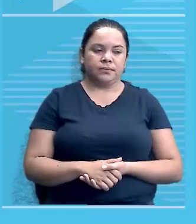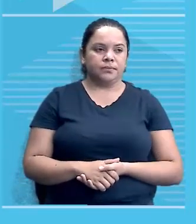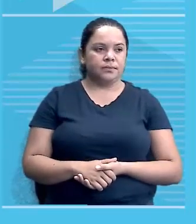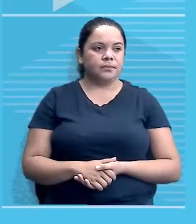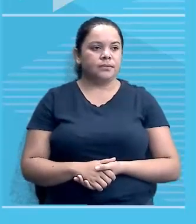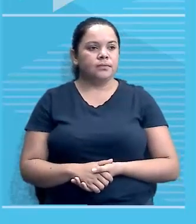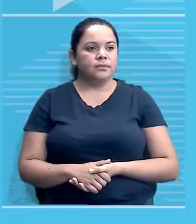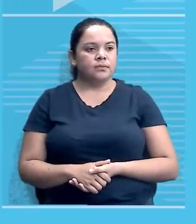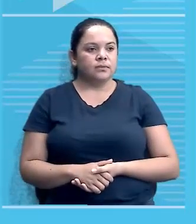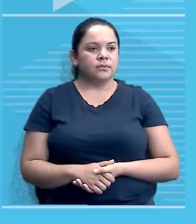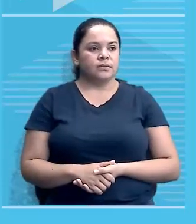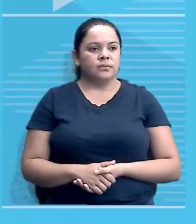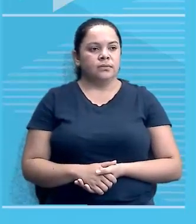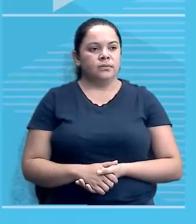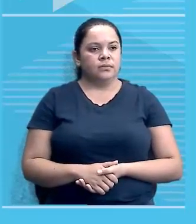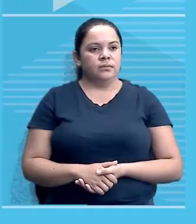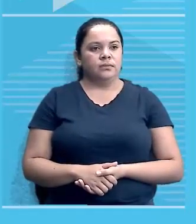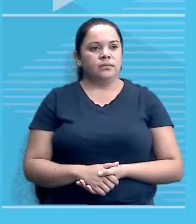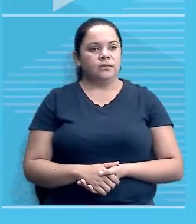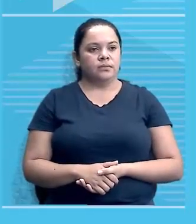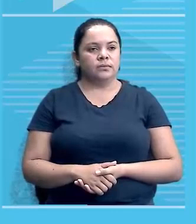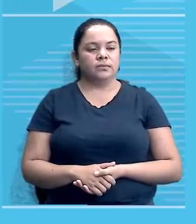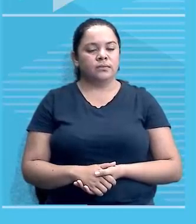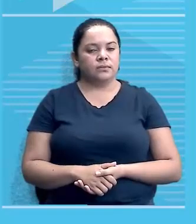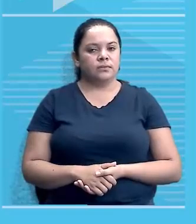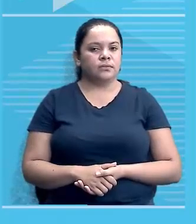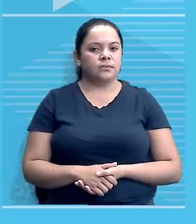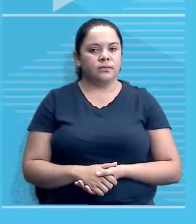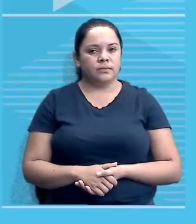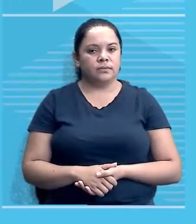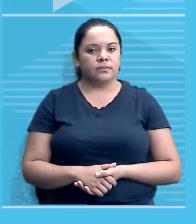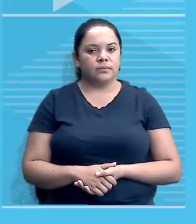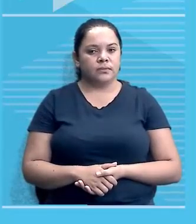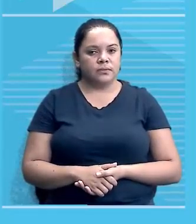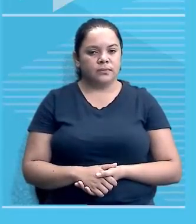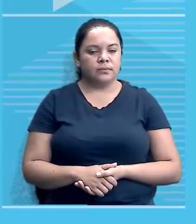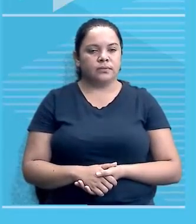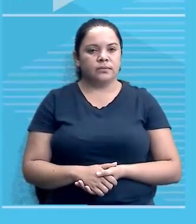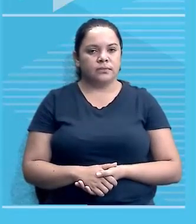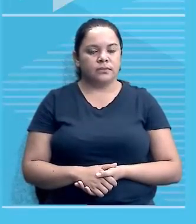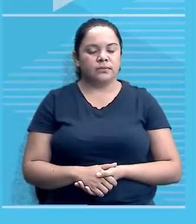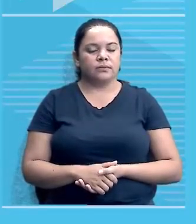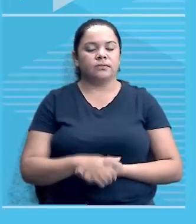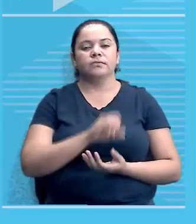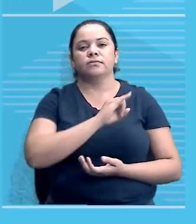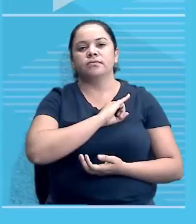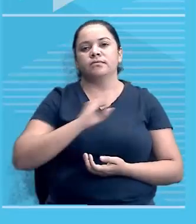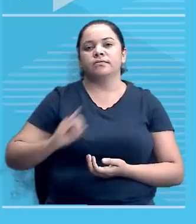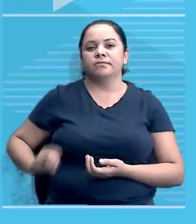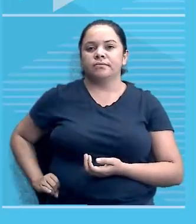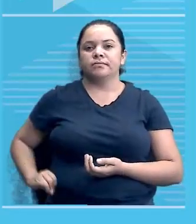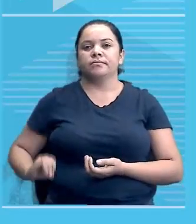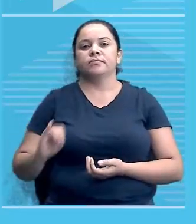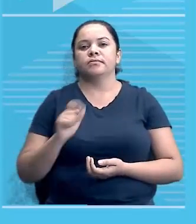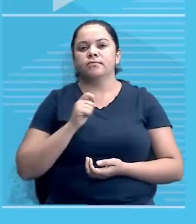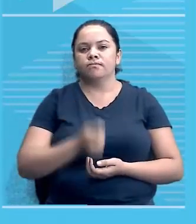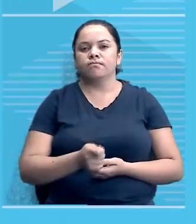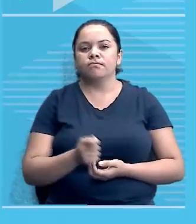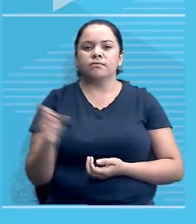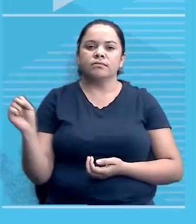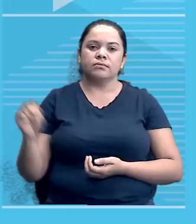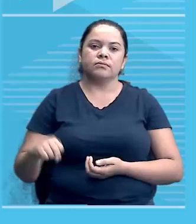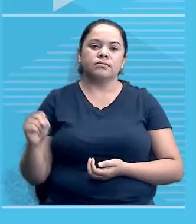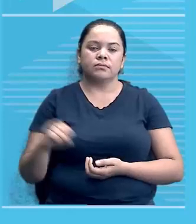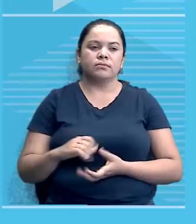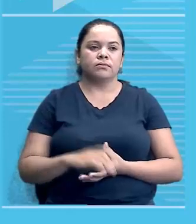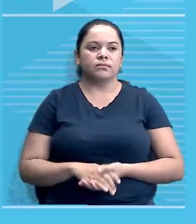expansionismo, o imperialismo, tá? É o imperialismo, sim, né? É o imperialismo quando você observa